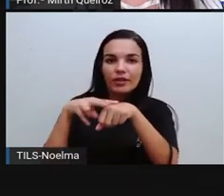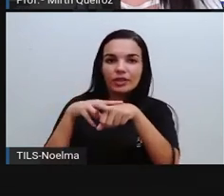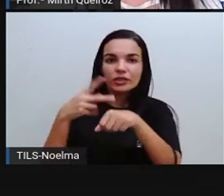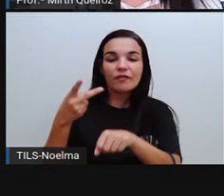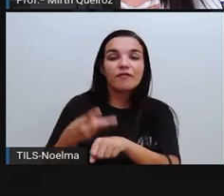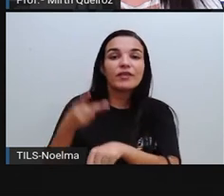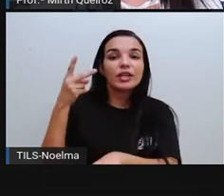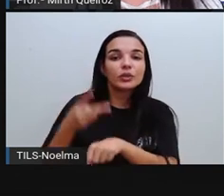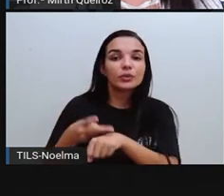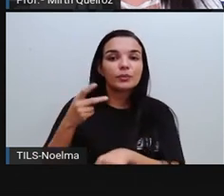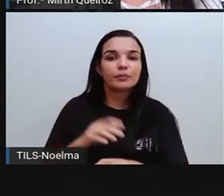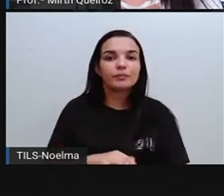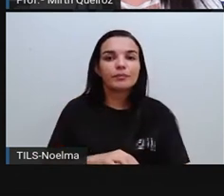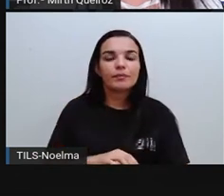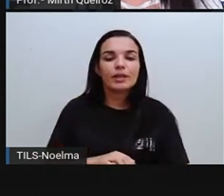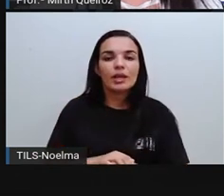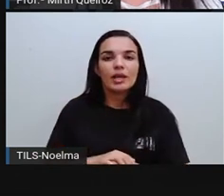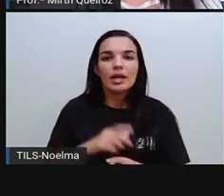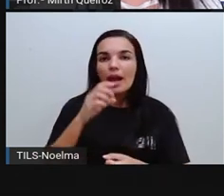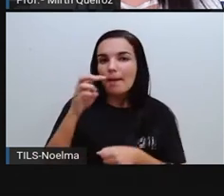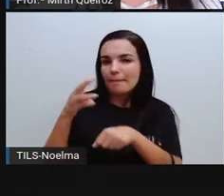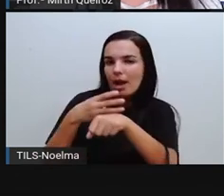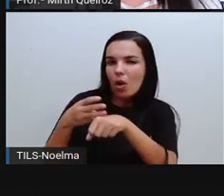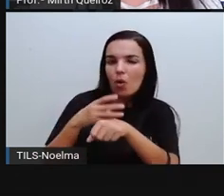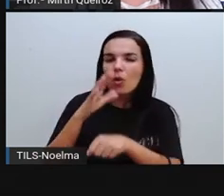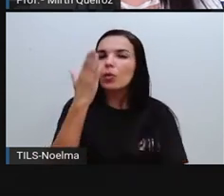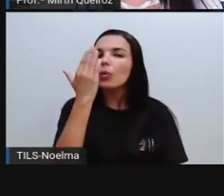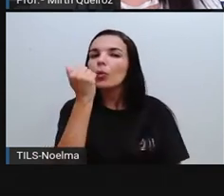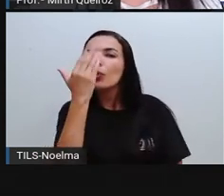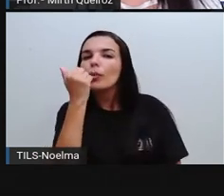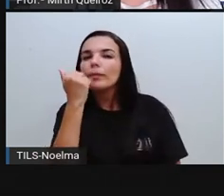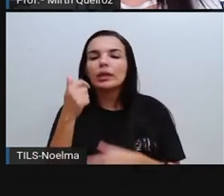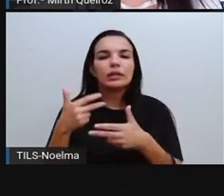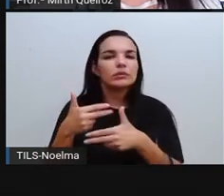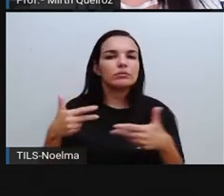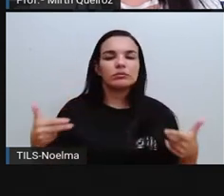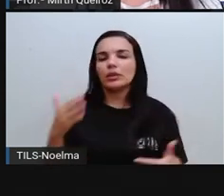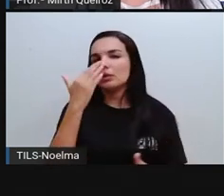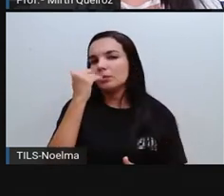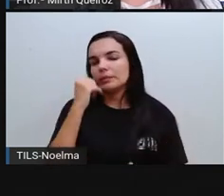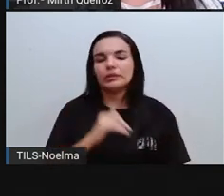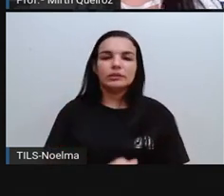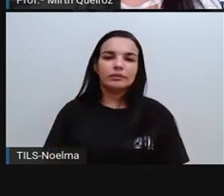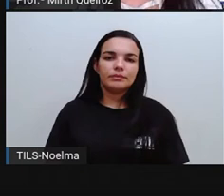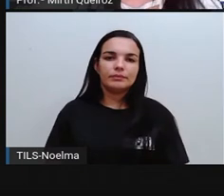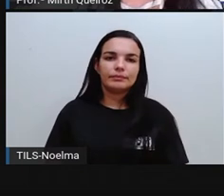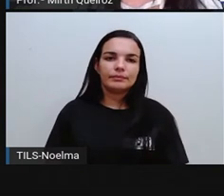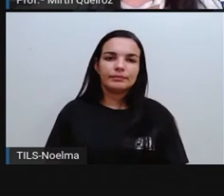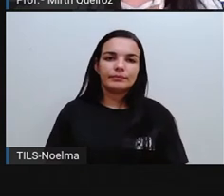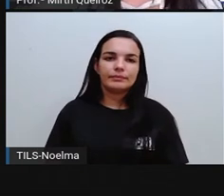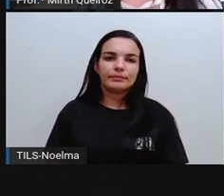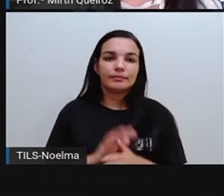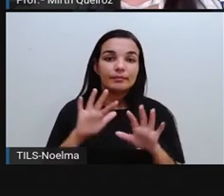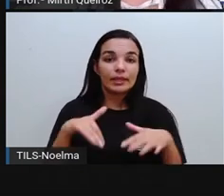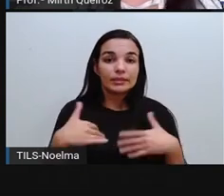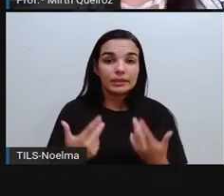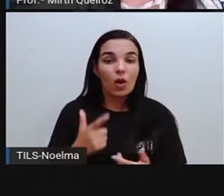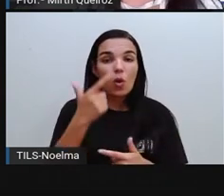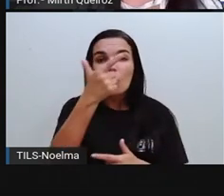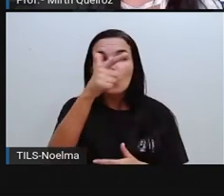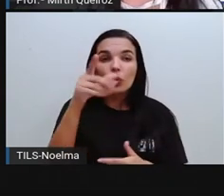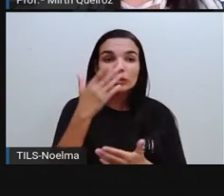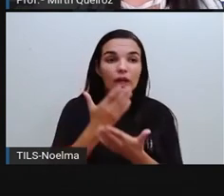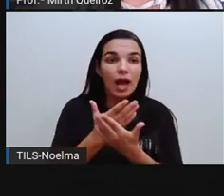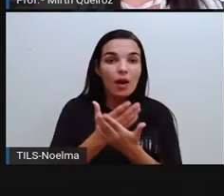verde, vidros, e marrom, orgânicos. Nós vamos falar em outra